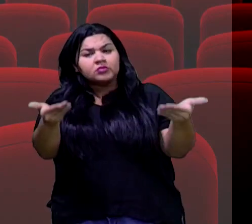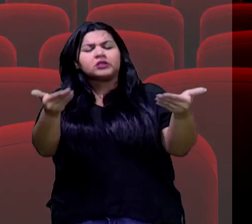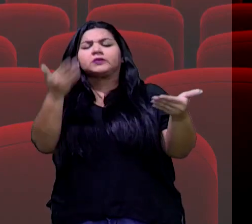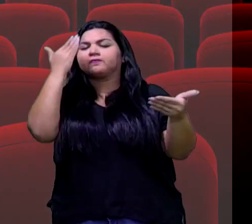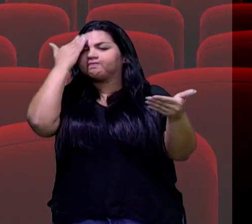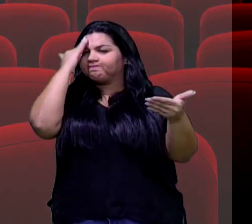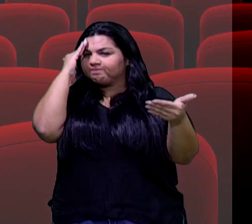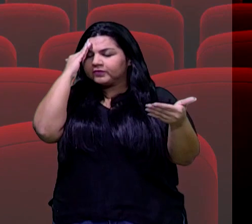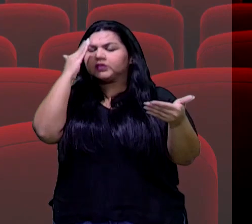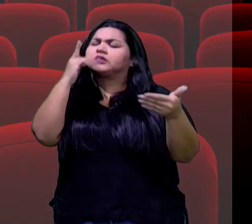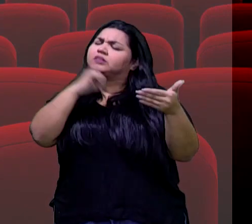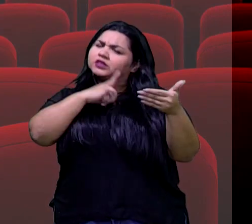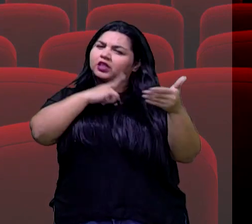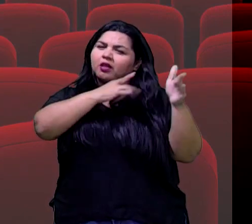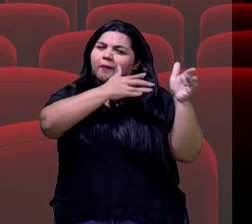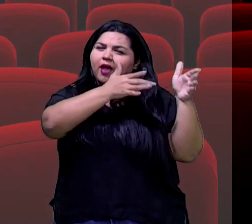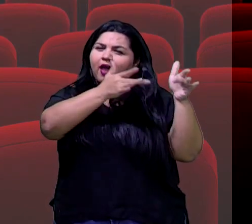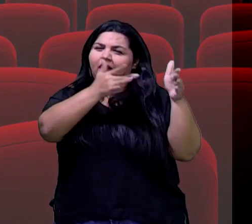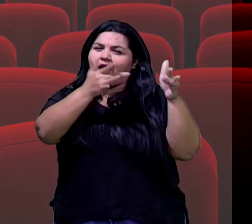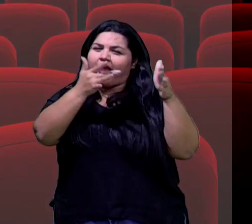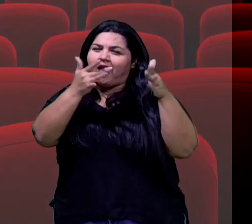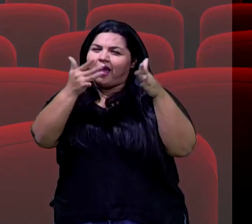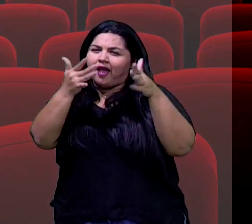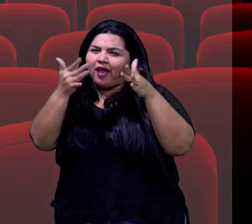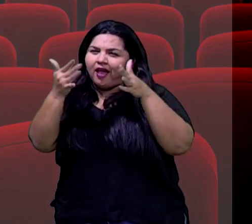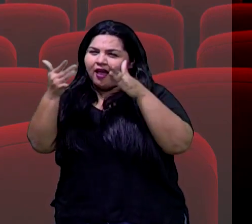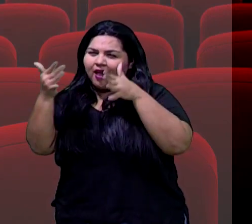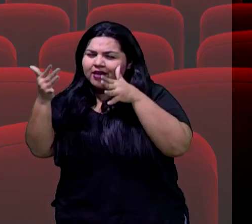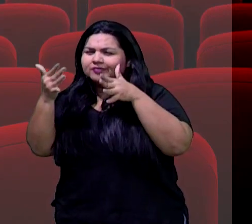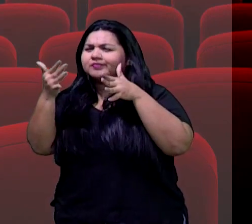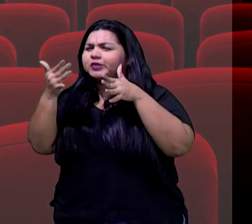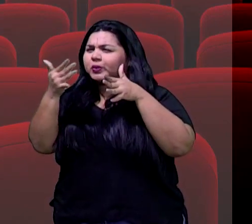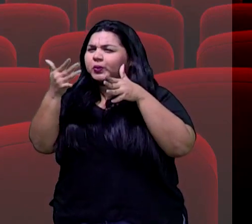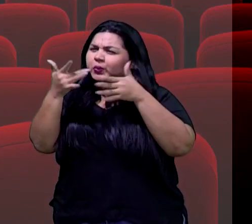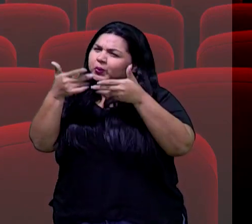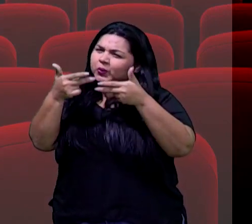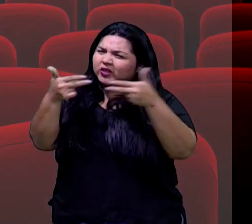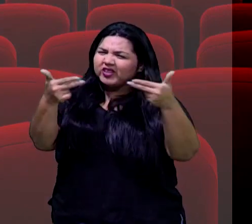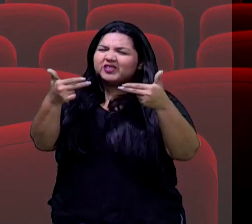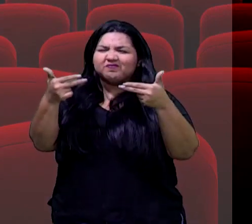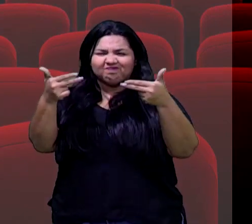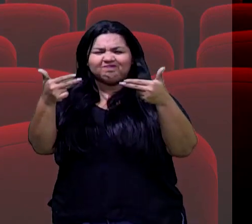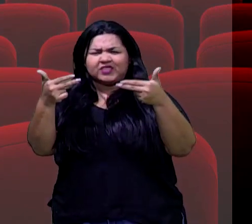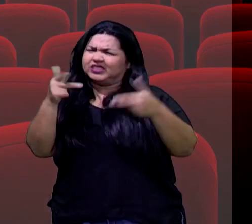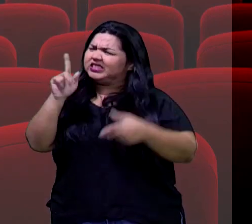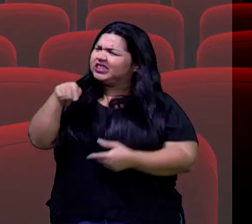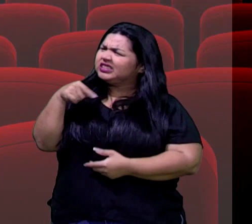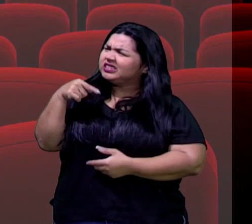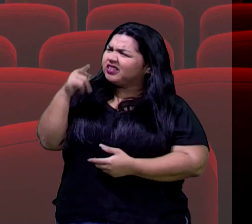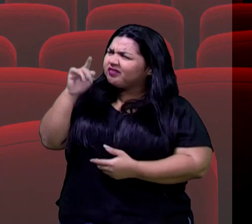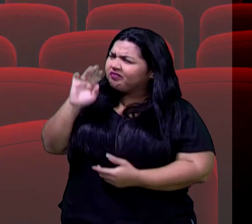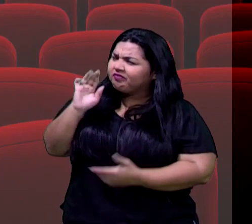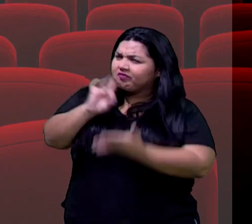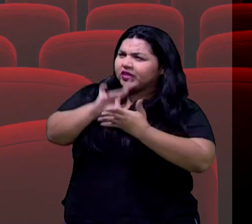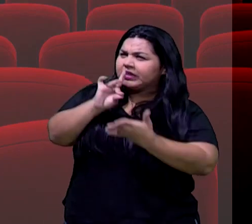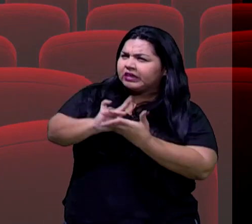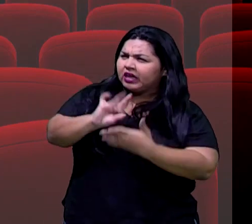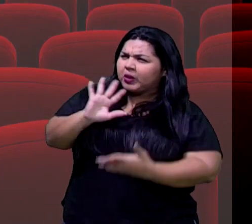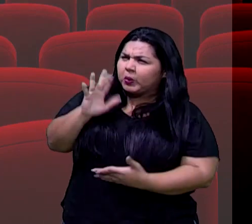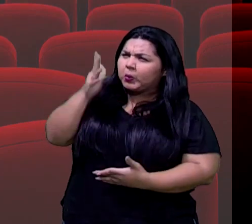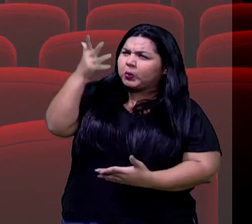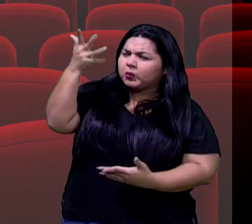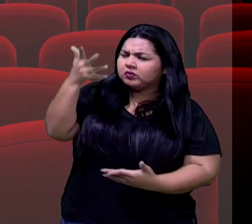Claro que tem toda aquela parte, né? Do filme, da ficção, muitos deles, A gente fica, ah, será que isso mesmo acontece na vida real?